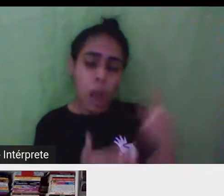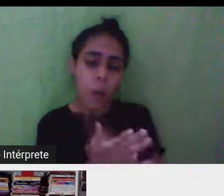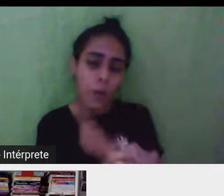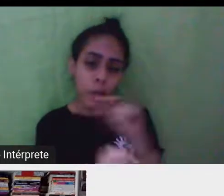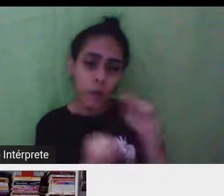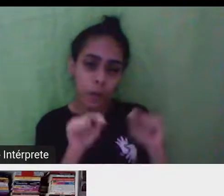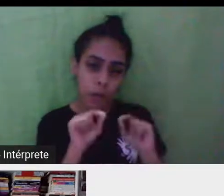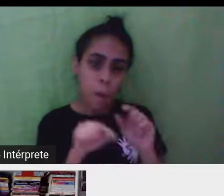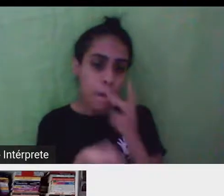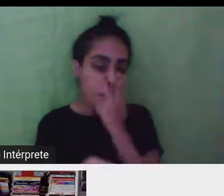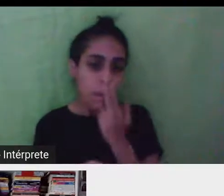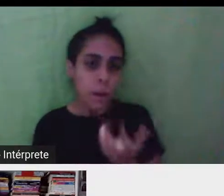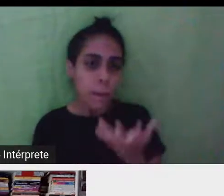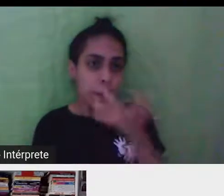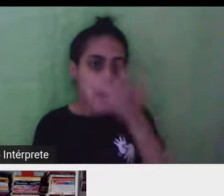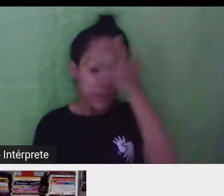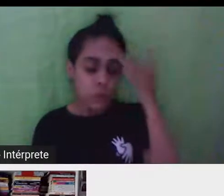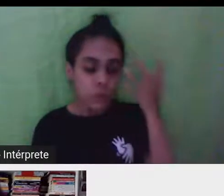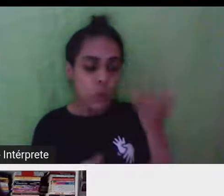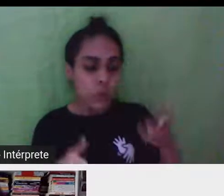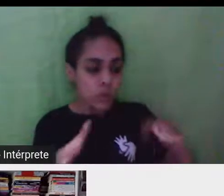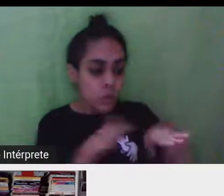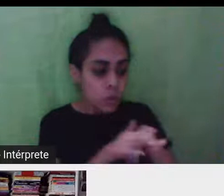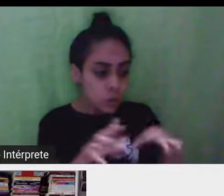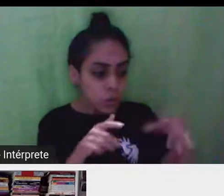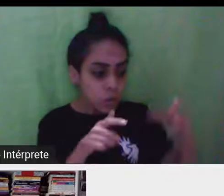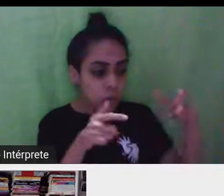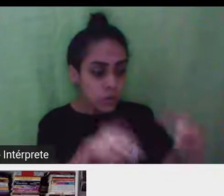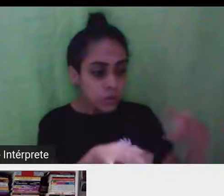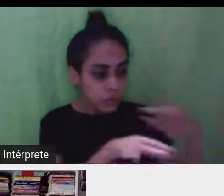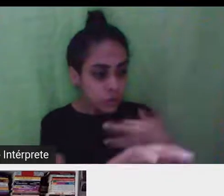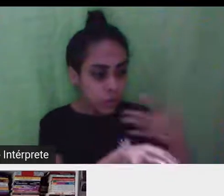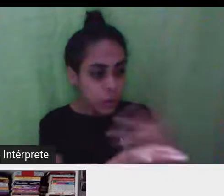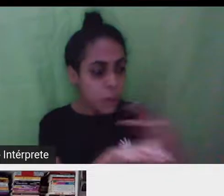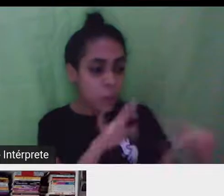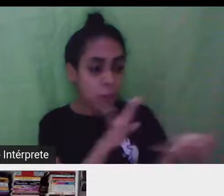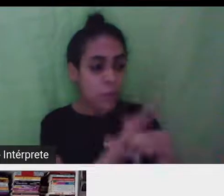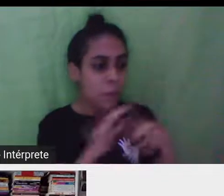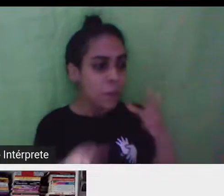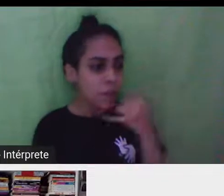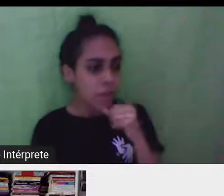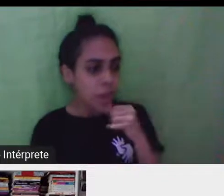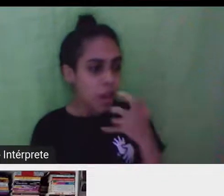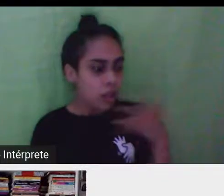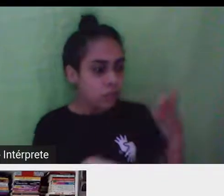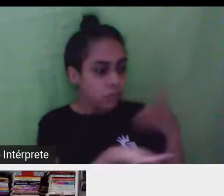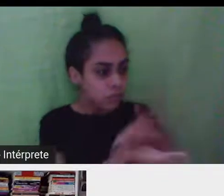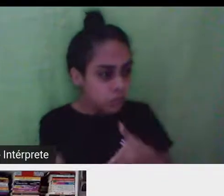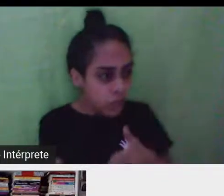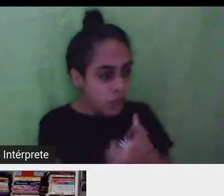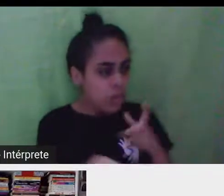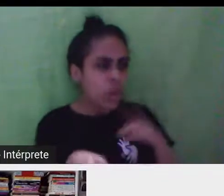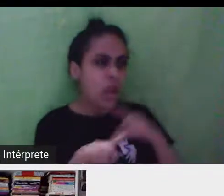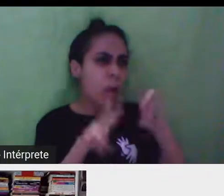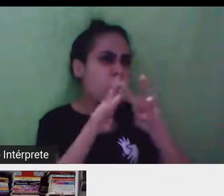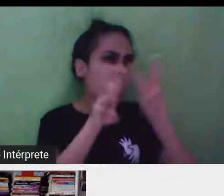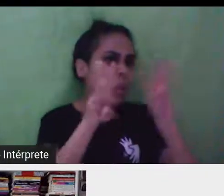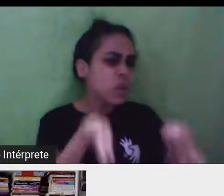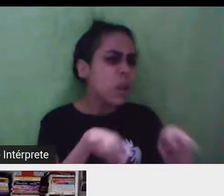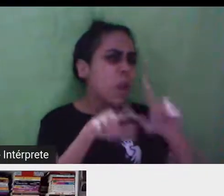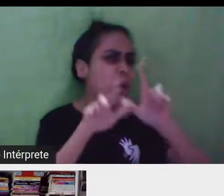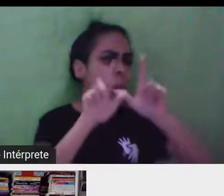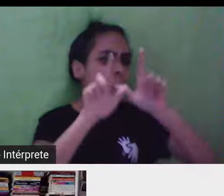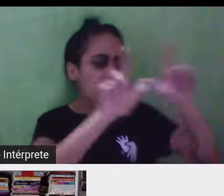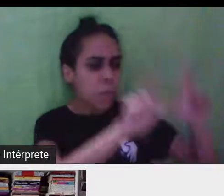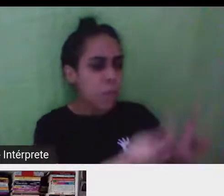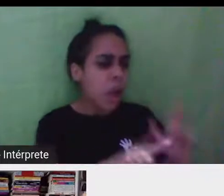se a pessoa, ao chegar na cidade, que é tão cheia de obras de arte e de tantos museus, né, em que você sai